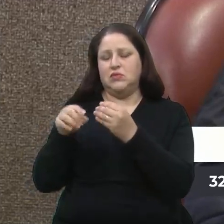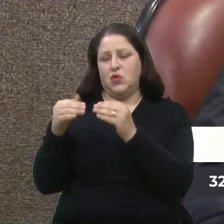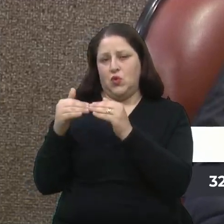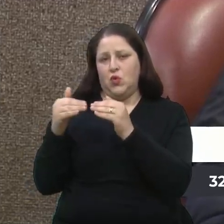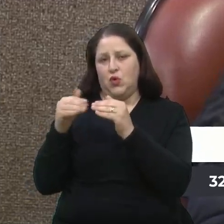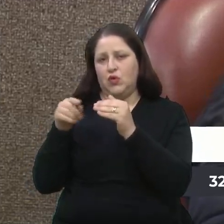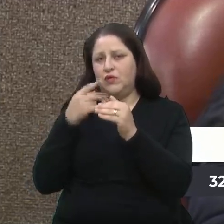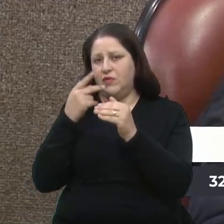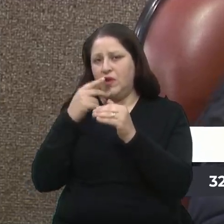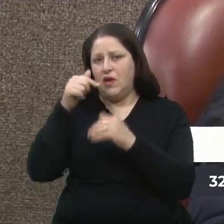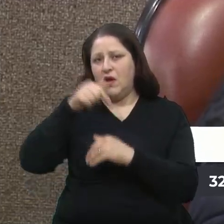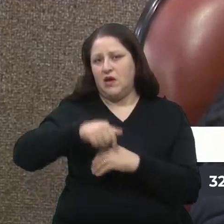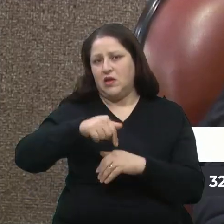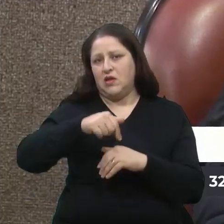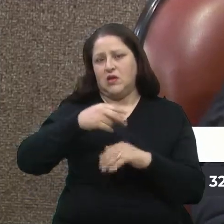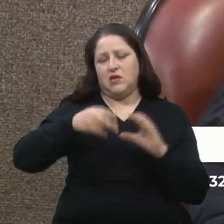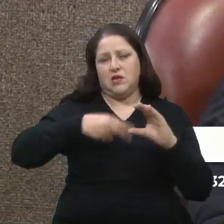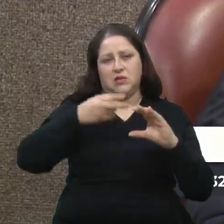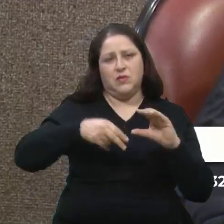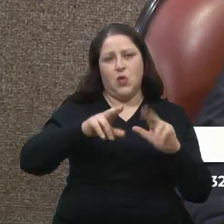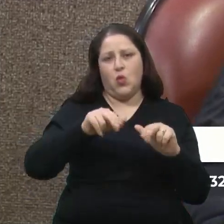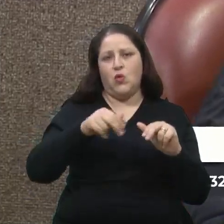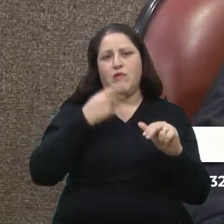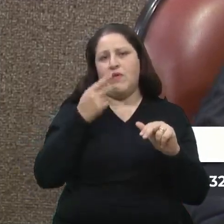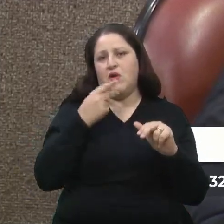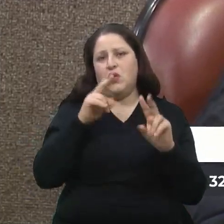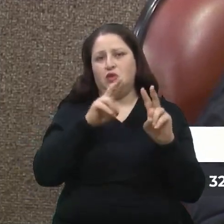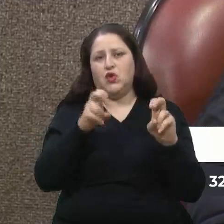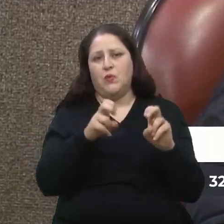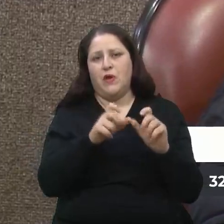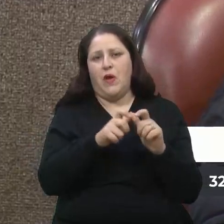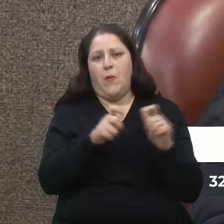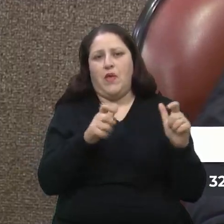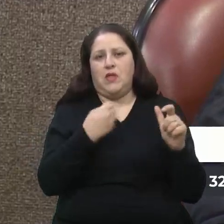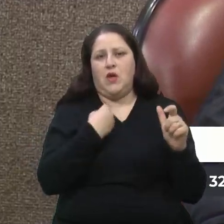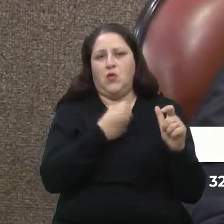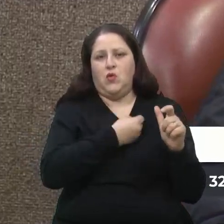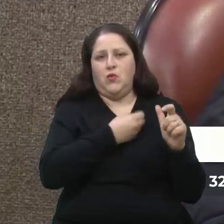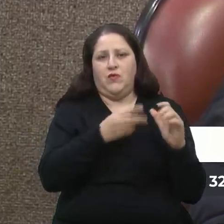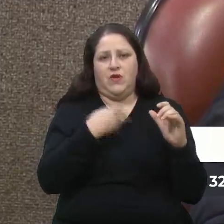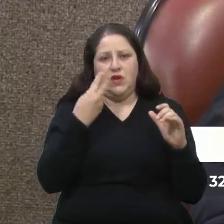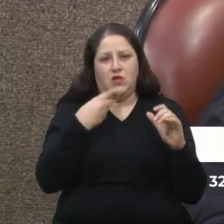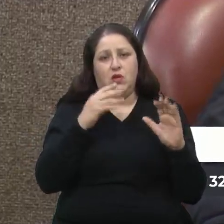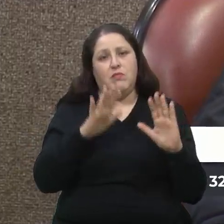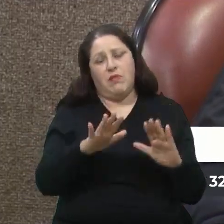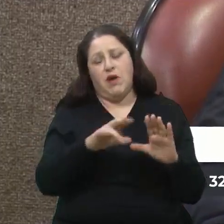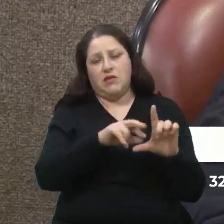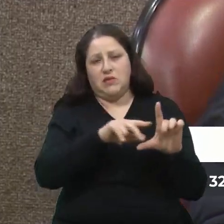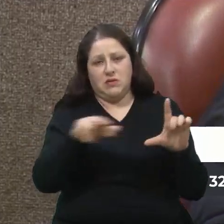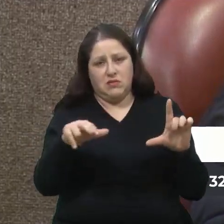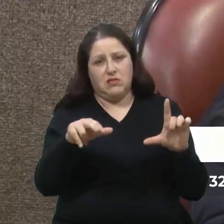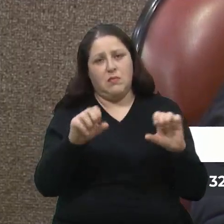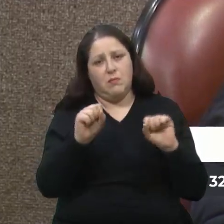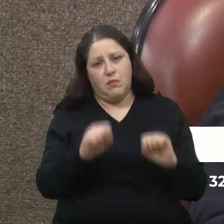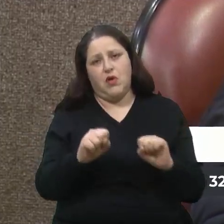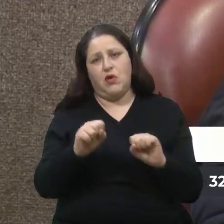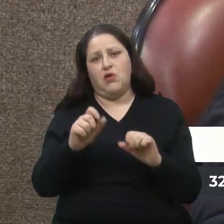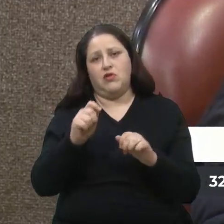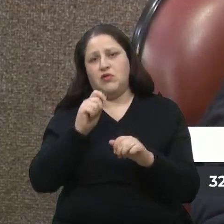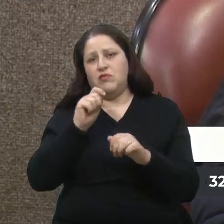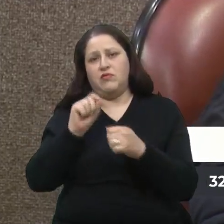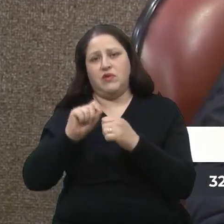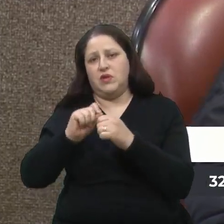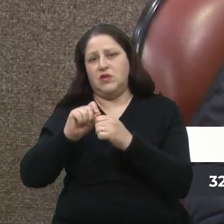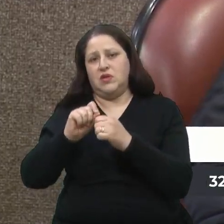realmente aqui na Câmara de Vereadores ninguém falou, mas que a imprensa é legítima para fazer as matérias que ela quer fazer.